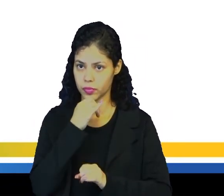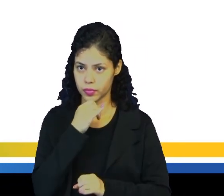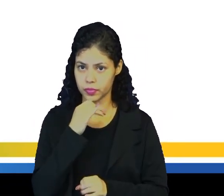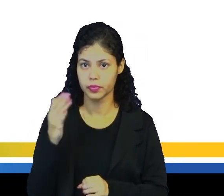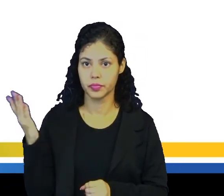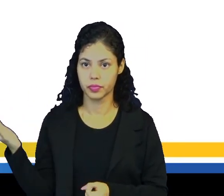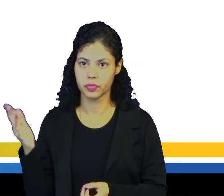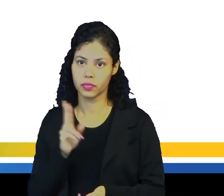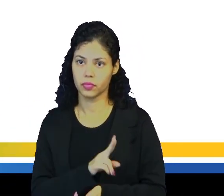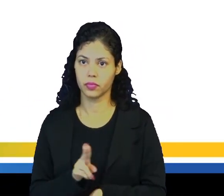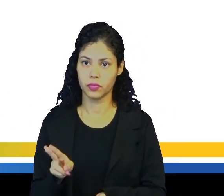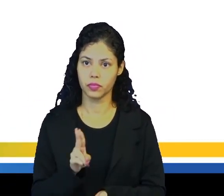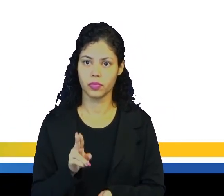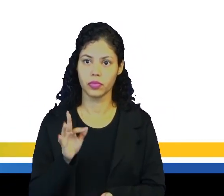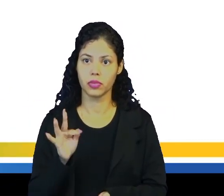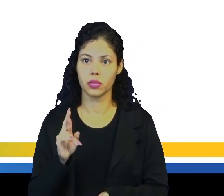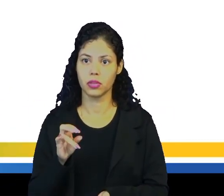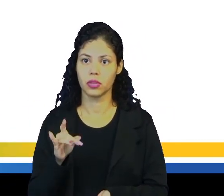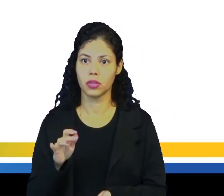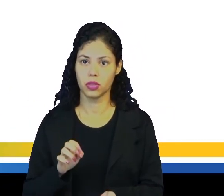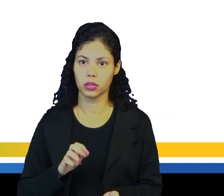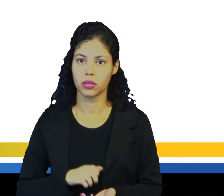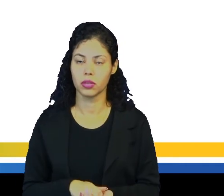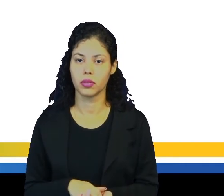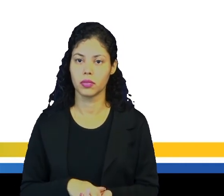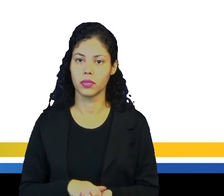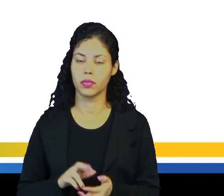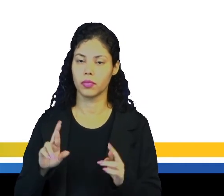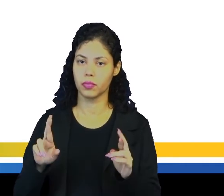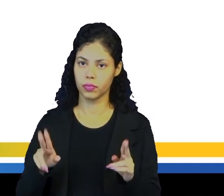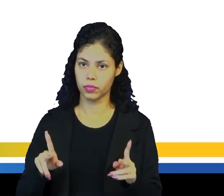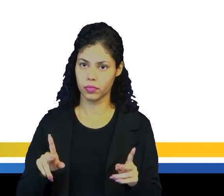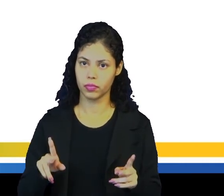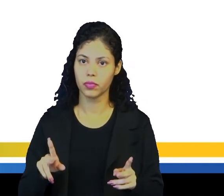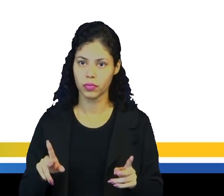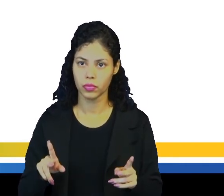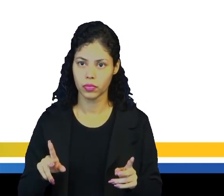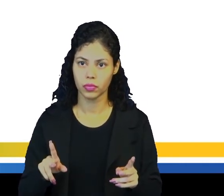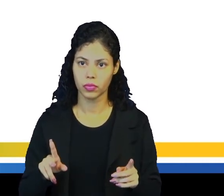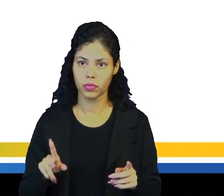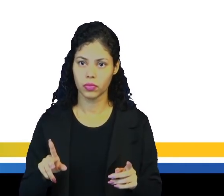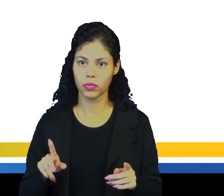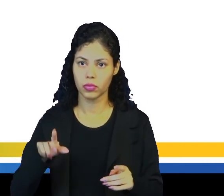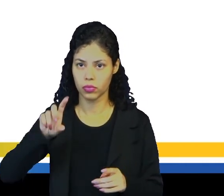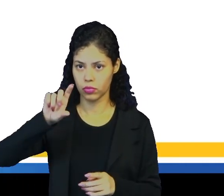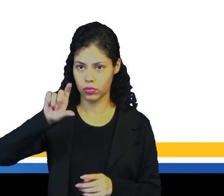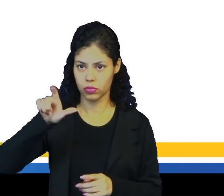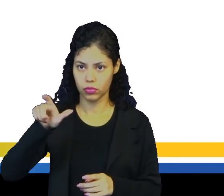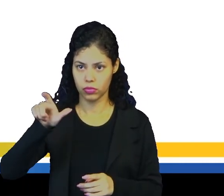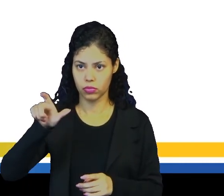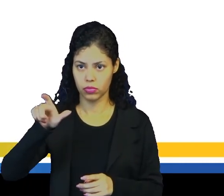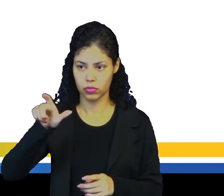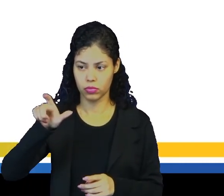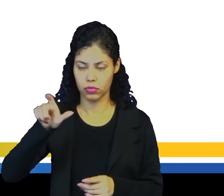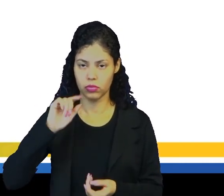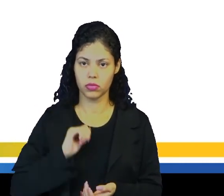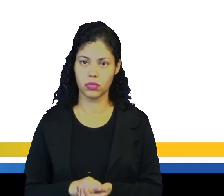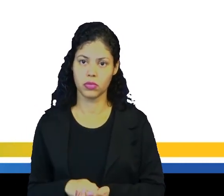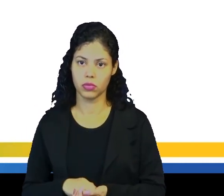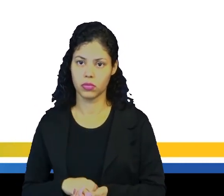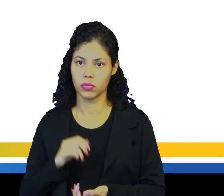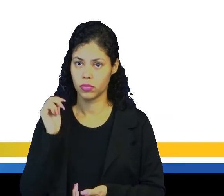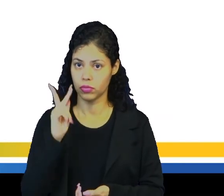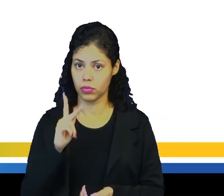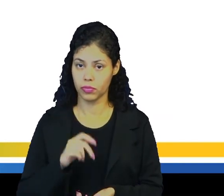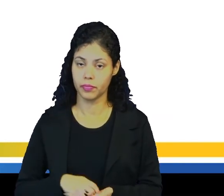Ela também é chamada de forward slash, para diferenciar a barra invertida, que se diz backslash,